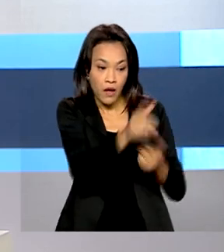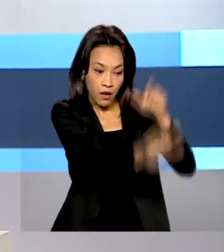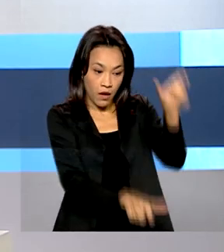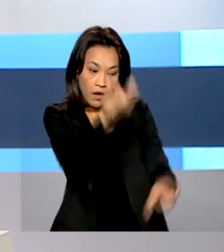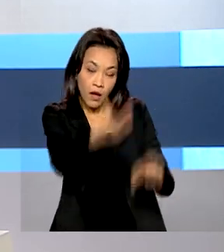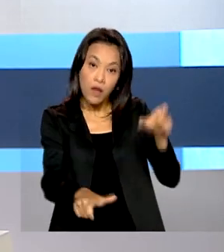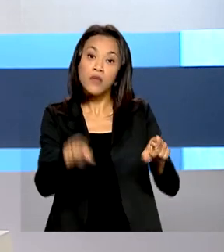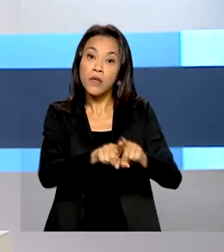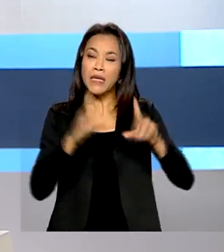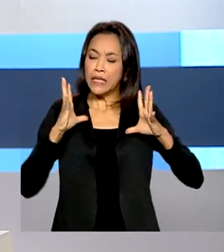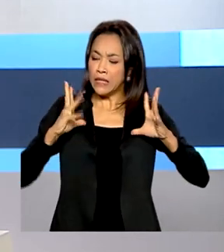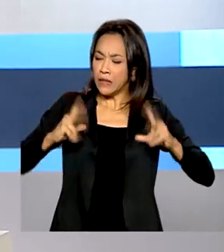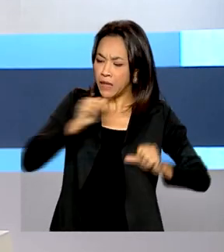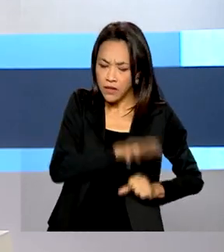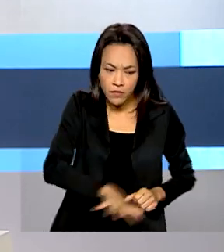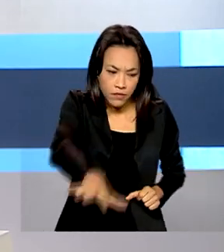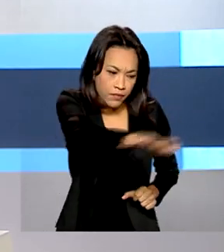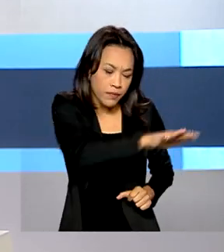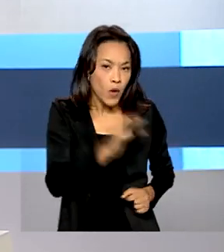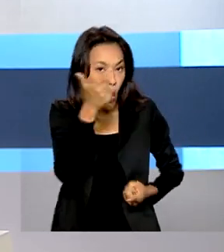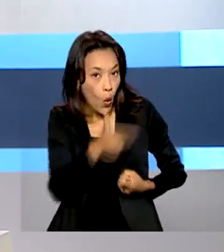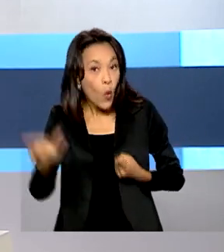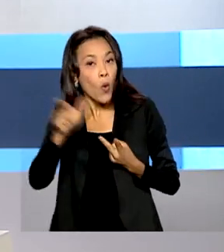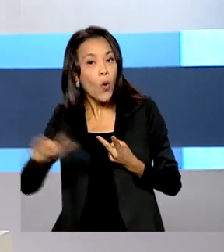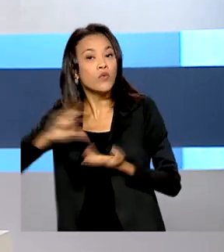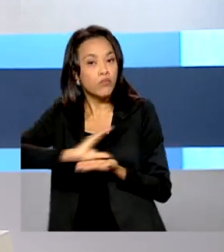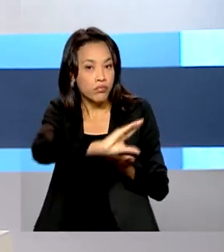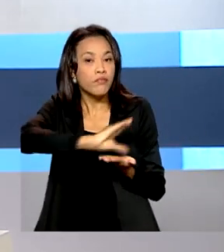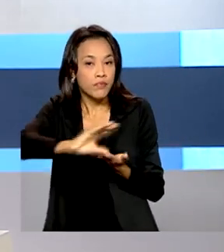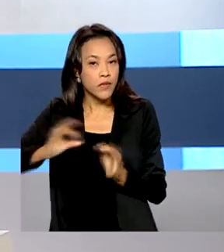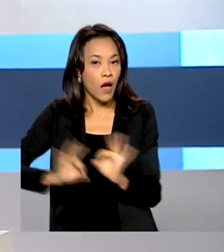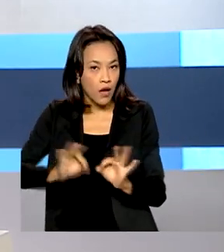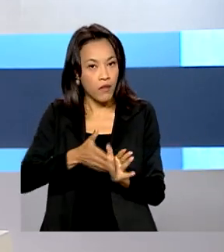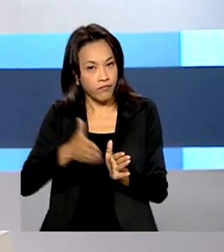também para limpeza urbana. Outros repasses estão previstos para os próximos dias.